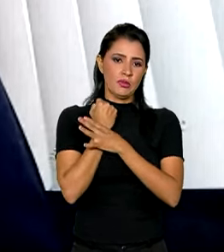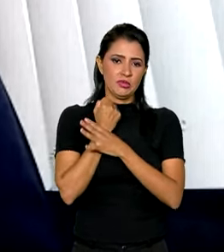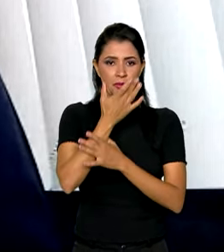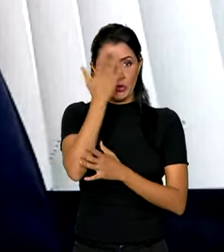consumidor na ponta.